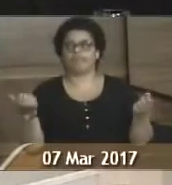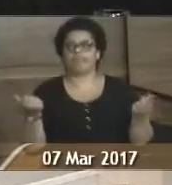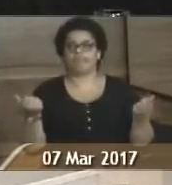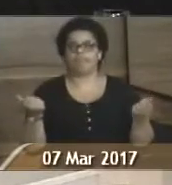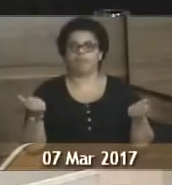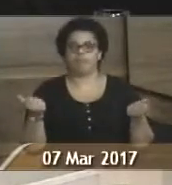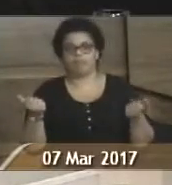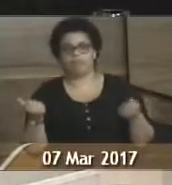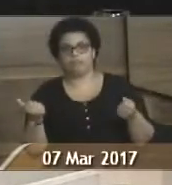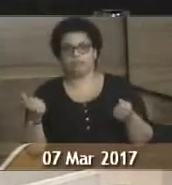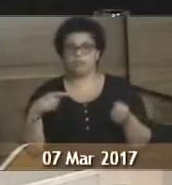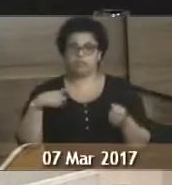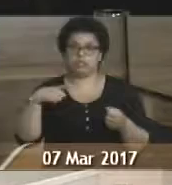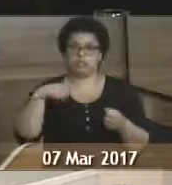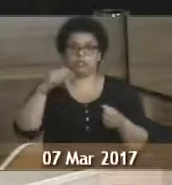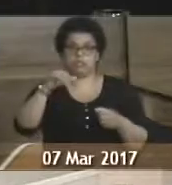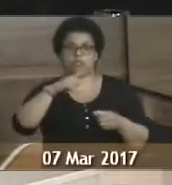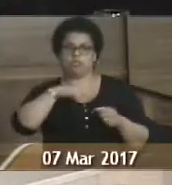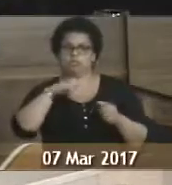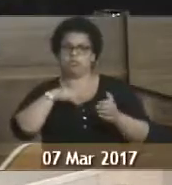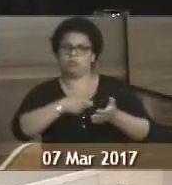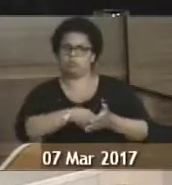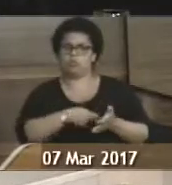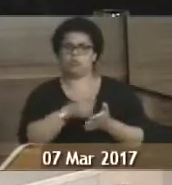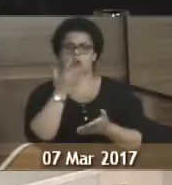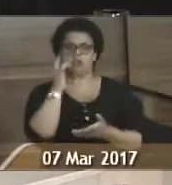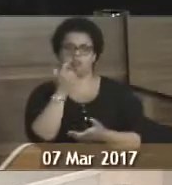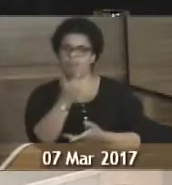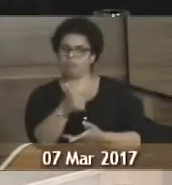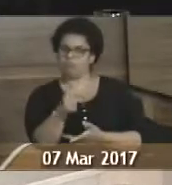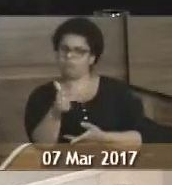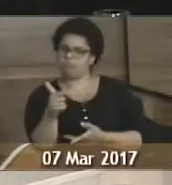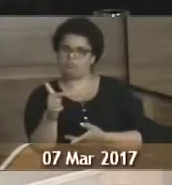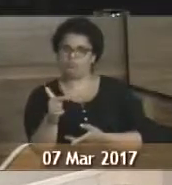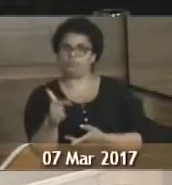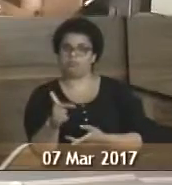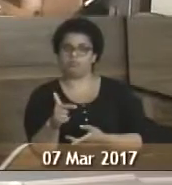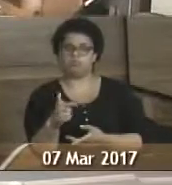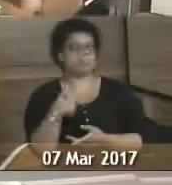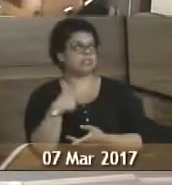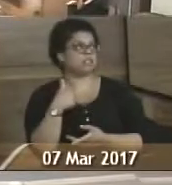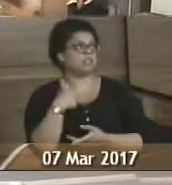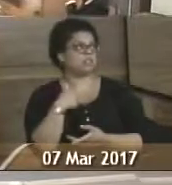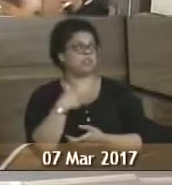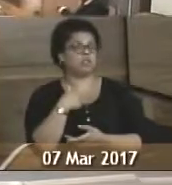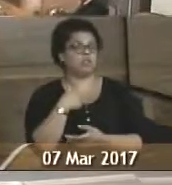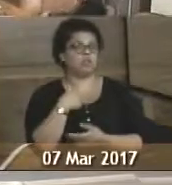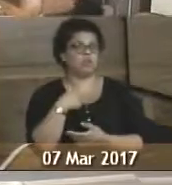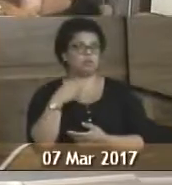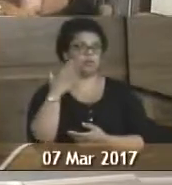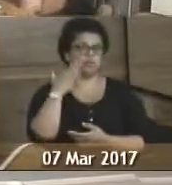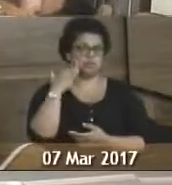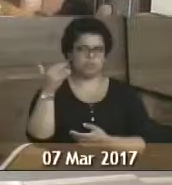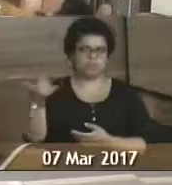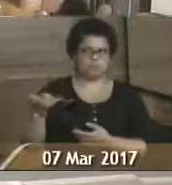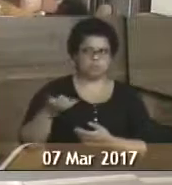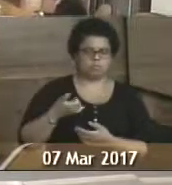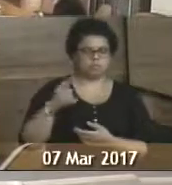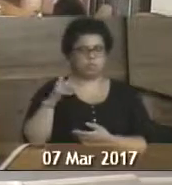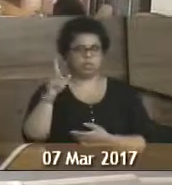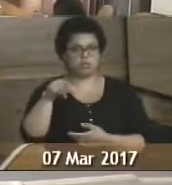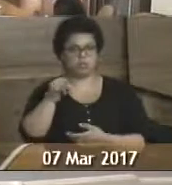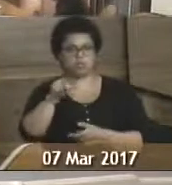tem com o município. E se está cumprindo, que eu acho que não está cumprindo, que eu sei que não está cumprindo. Eu não vi lá. O que eu fiquei sabendo, Genal, é que